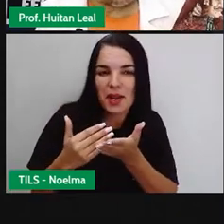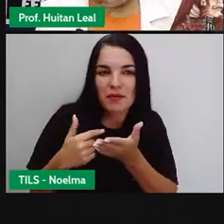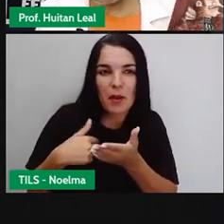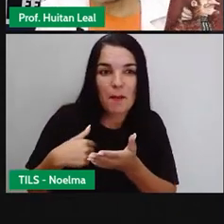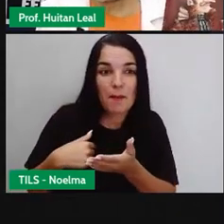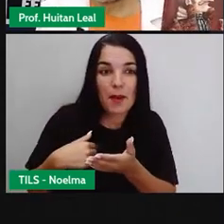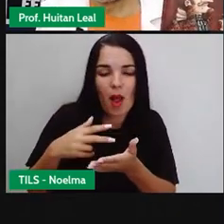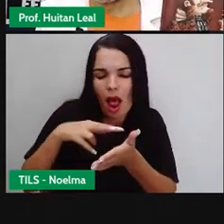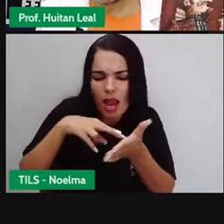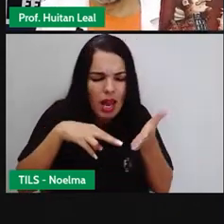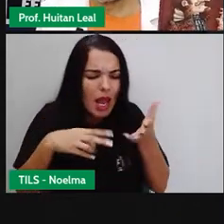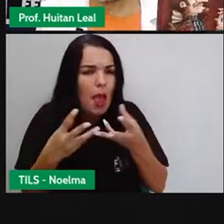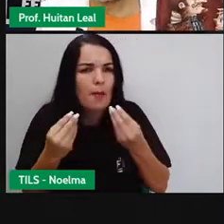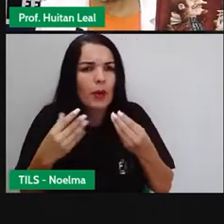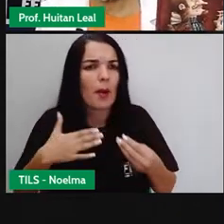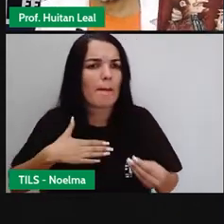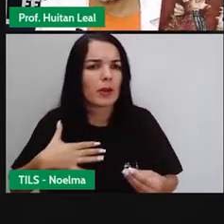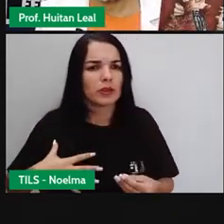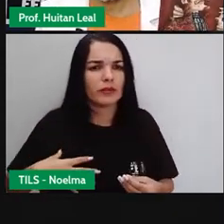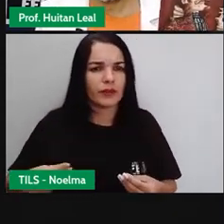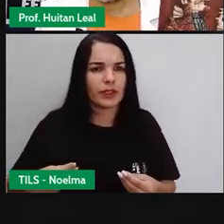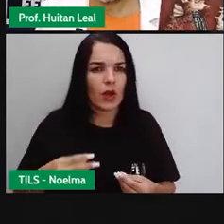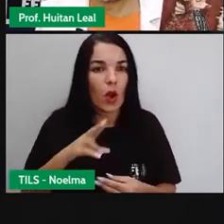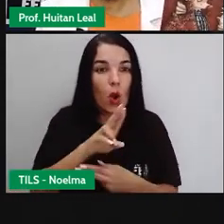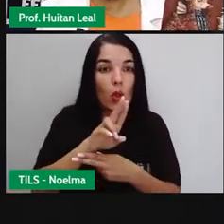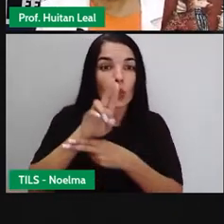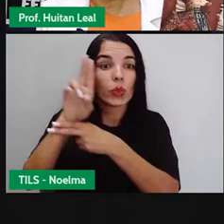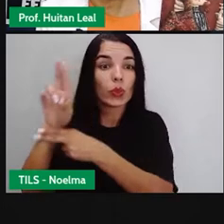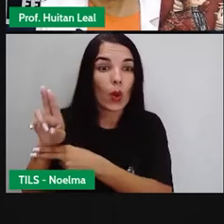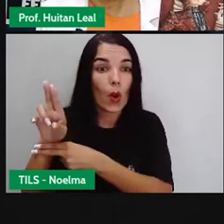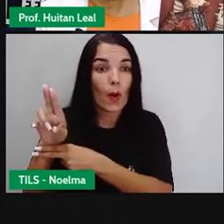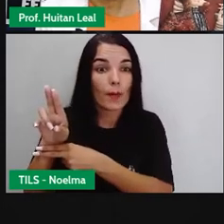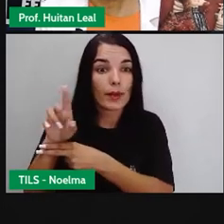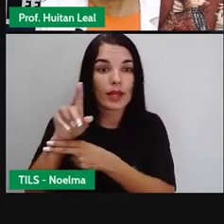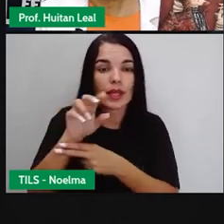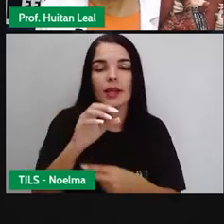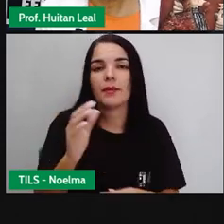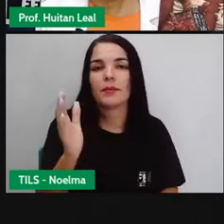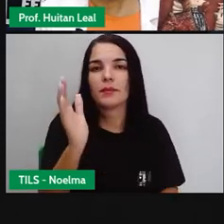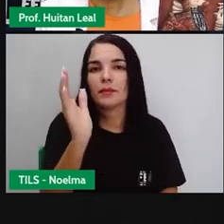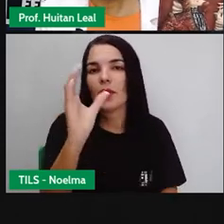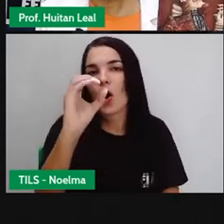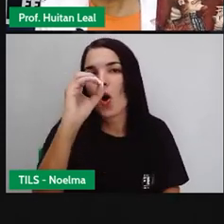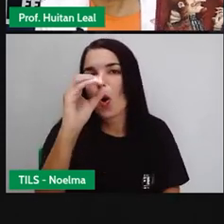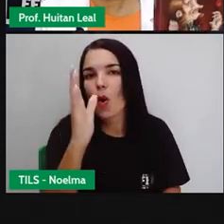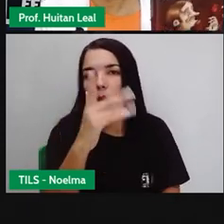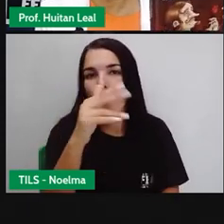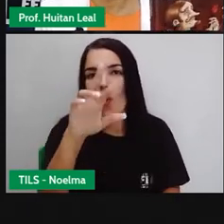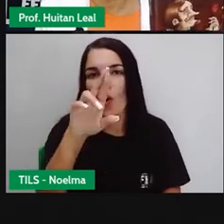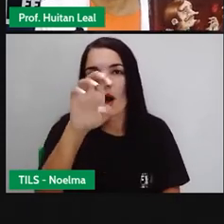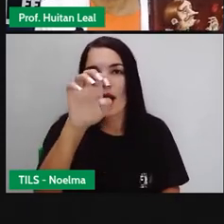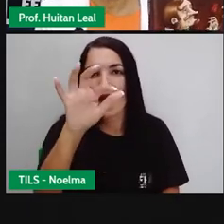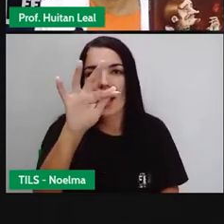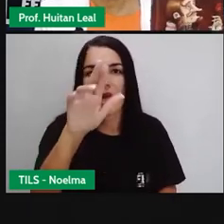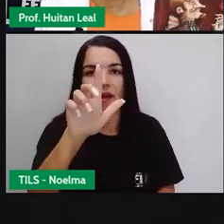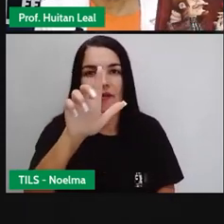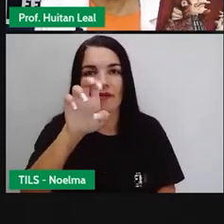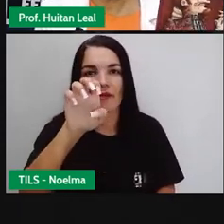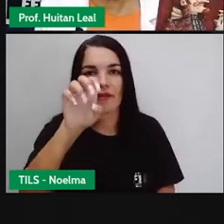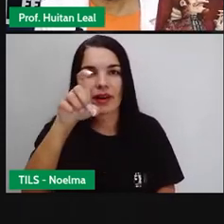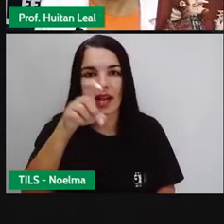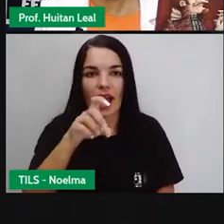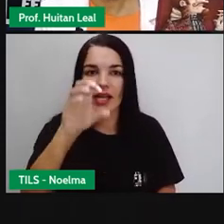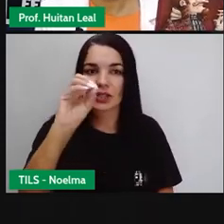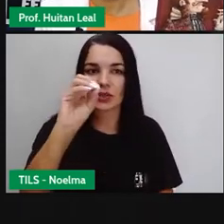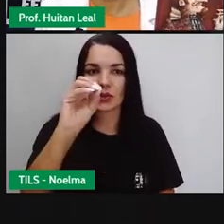meus filhos, O Reflexo. Parece ser um livro simplesmente infantil, só que